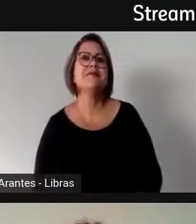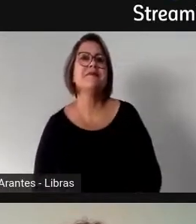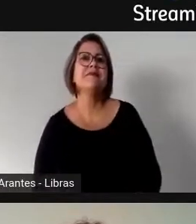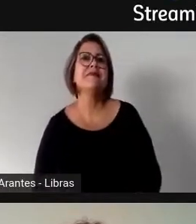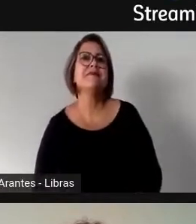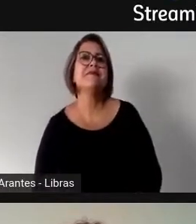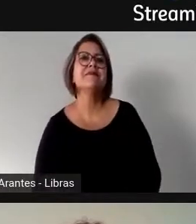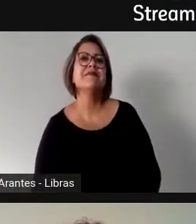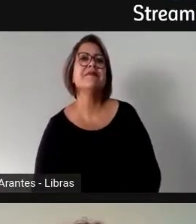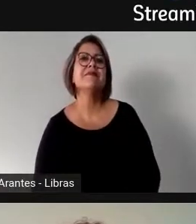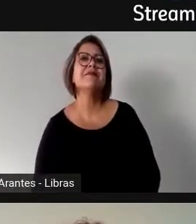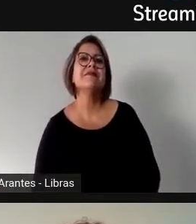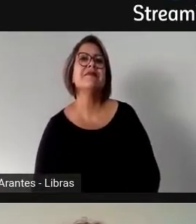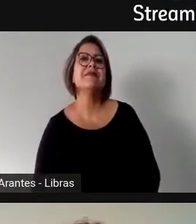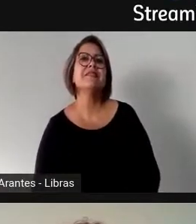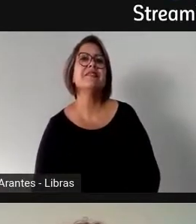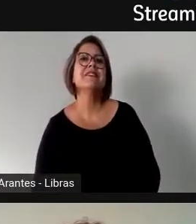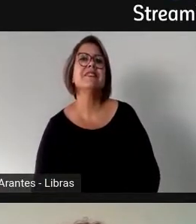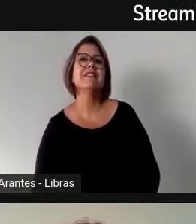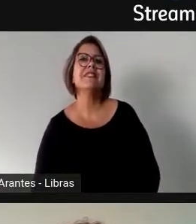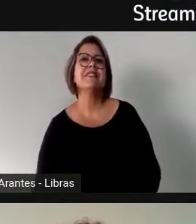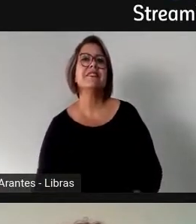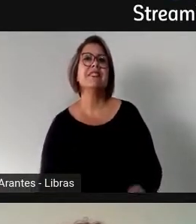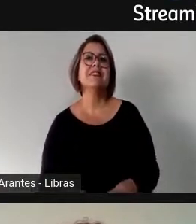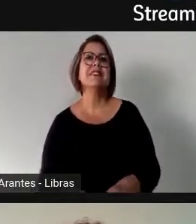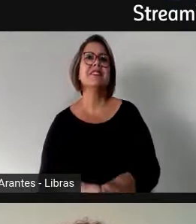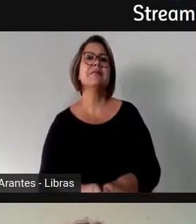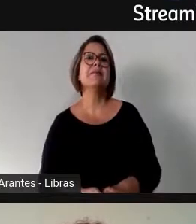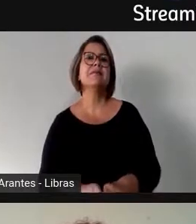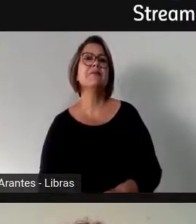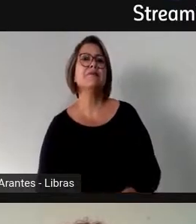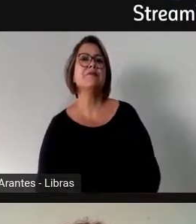Tem diversas questões, ainda vou ver como eu me organizo,